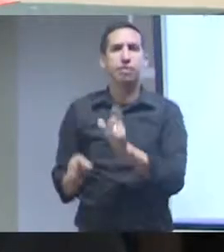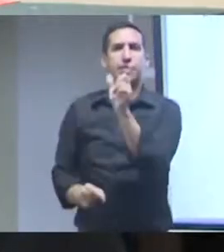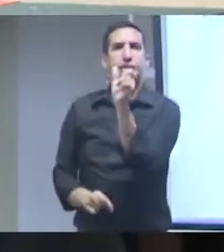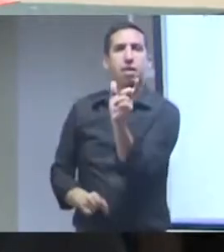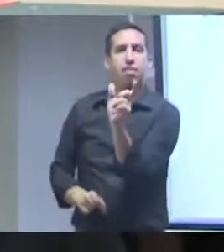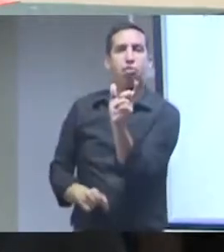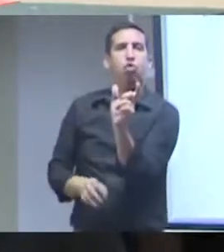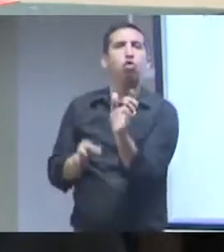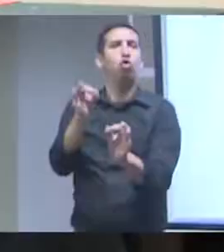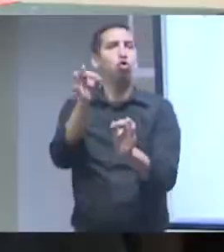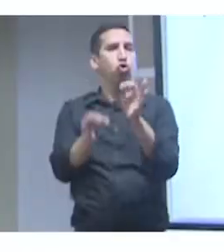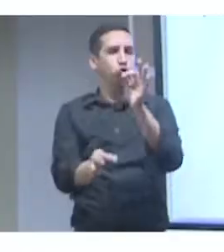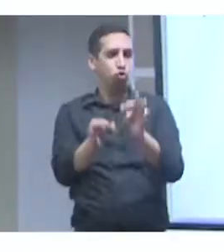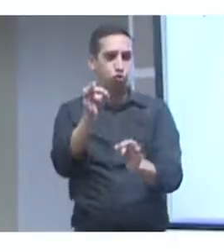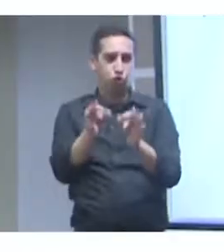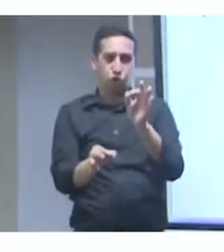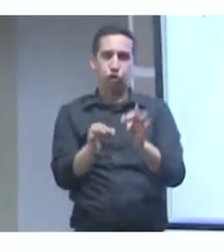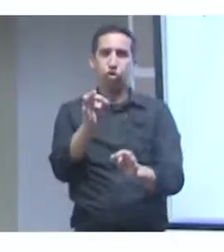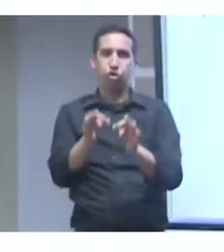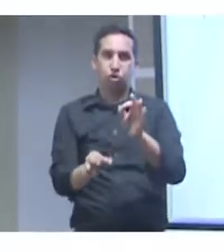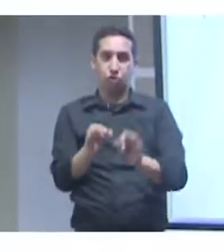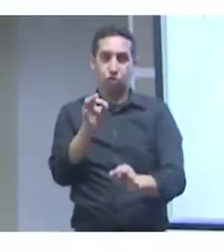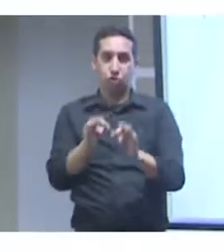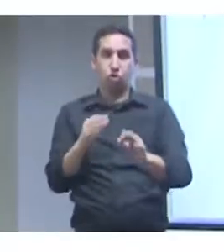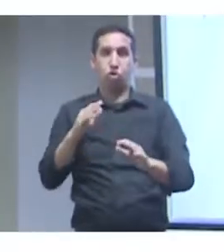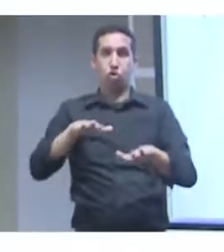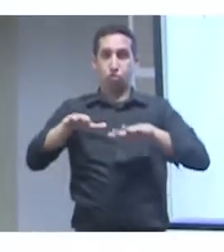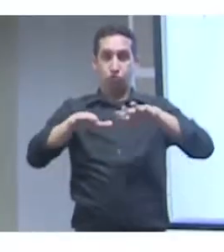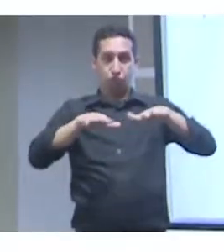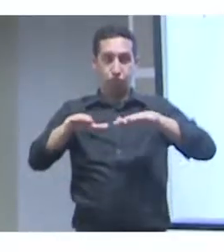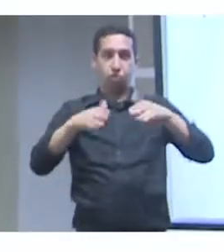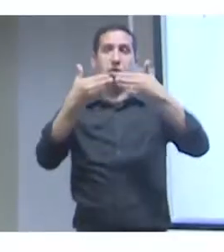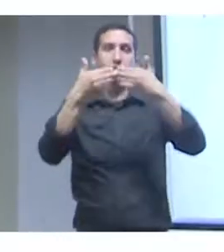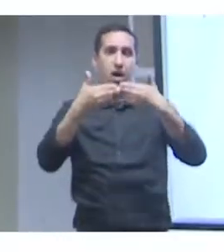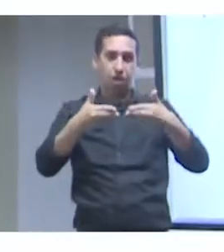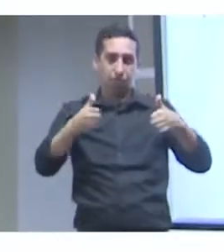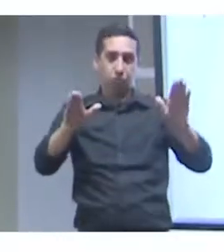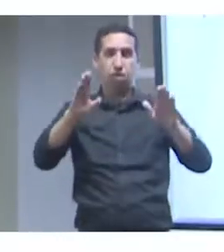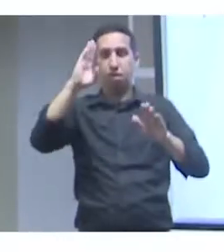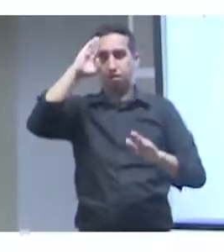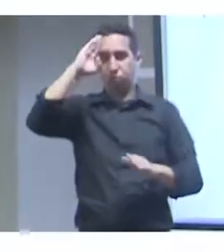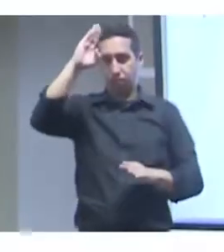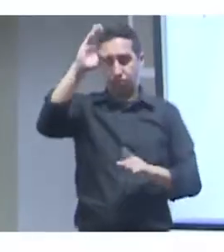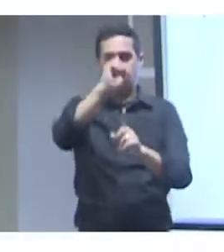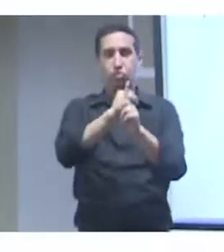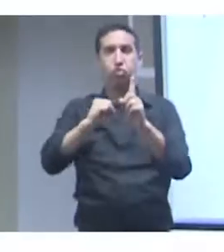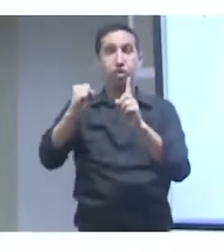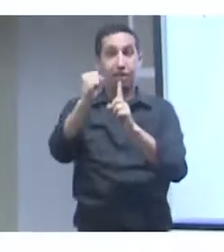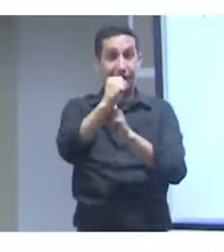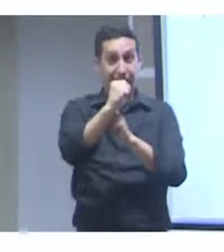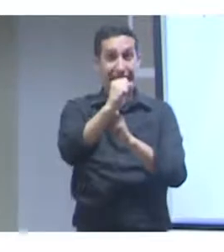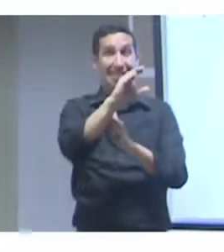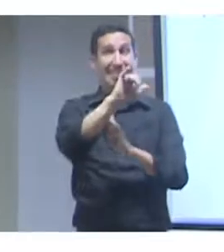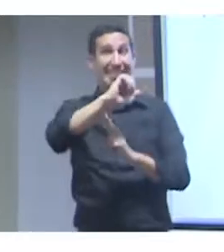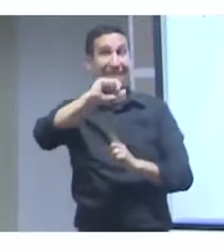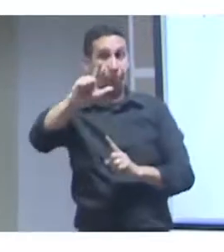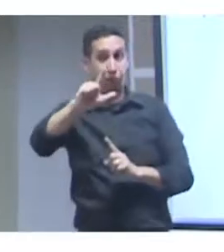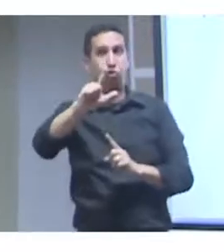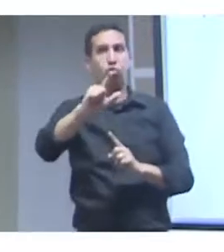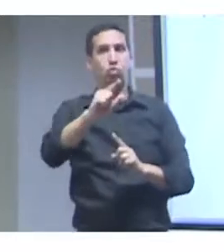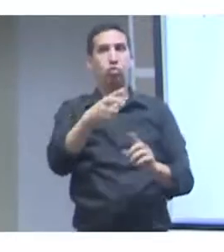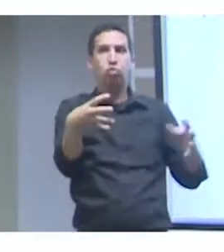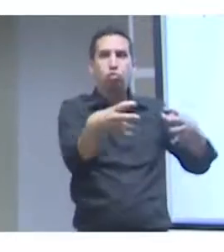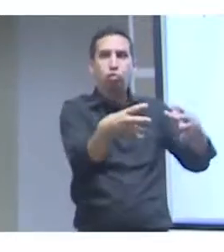movimentos dos dados abertos, principalmente das sociedades civis organizadas, vem crescendo. Então, a ideia de justiça